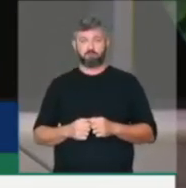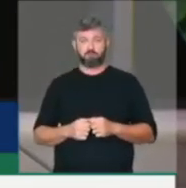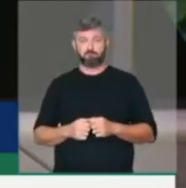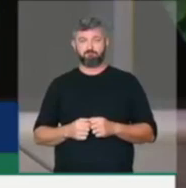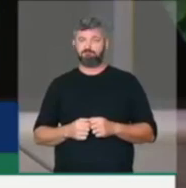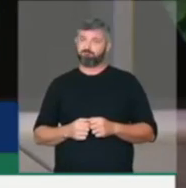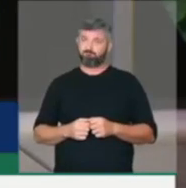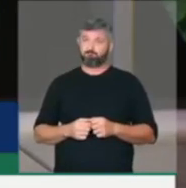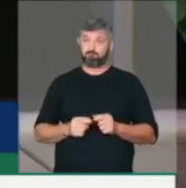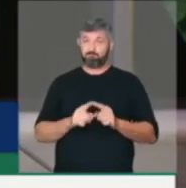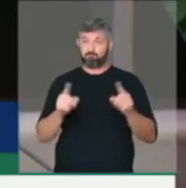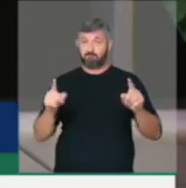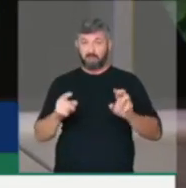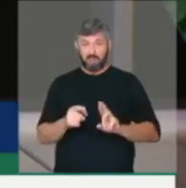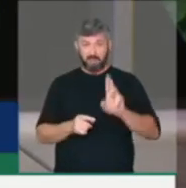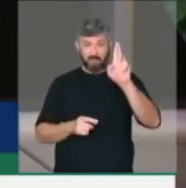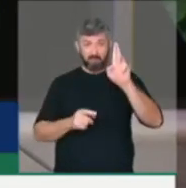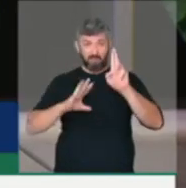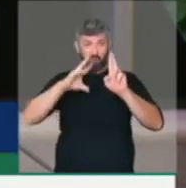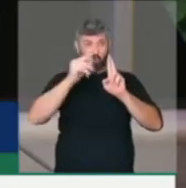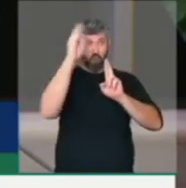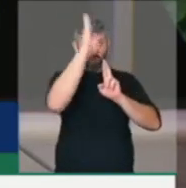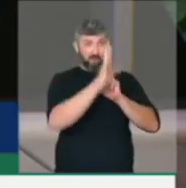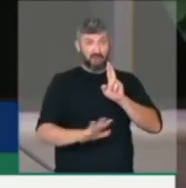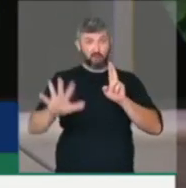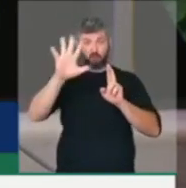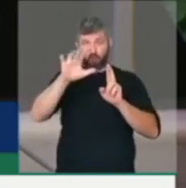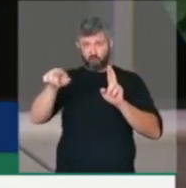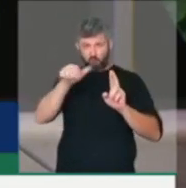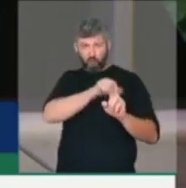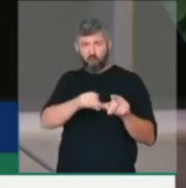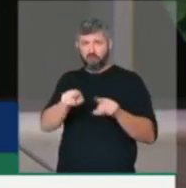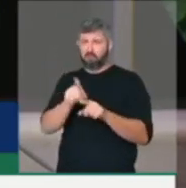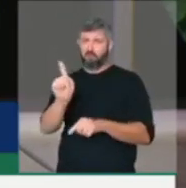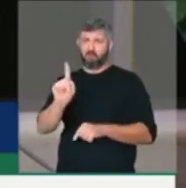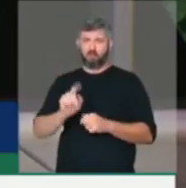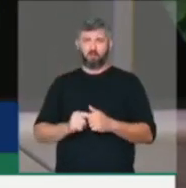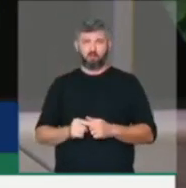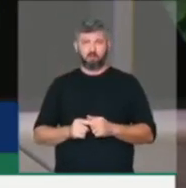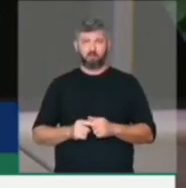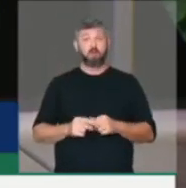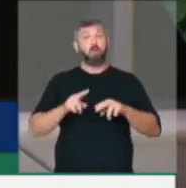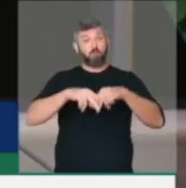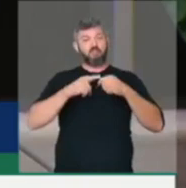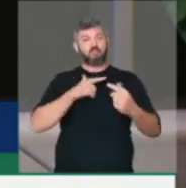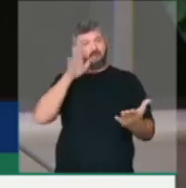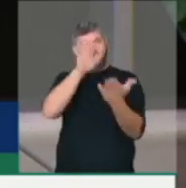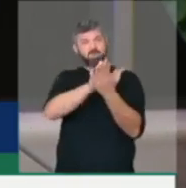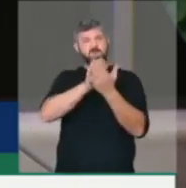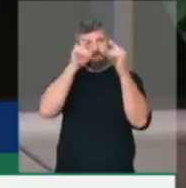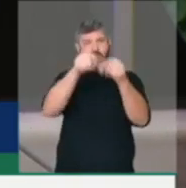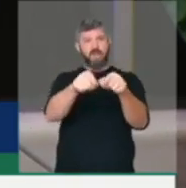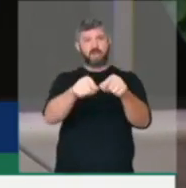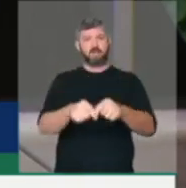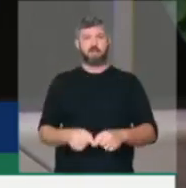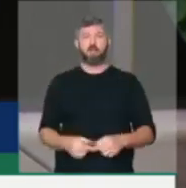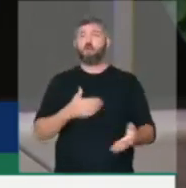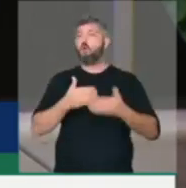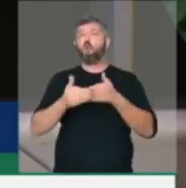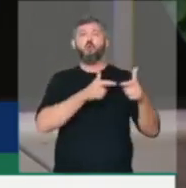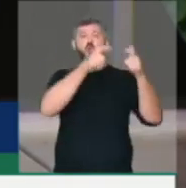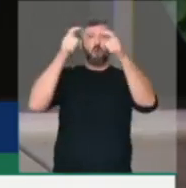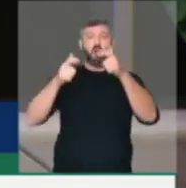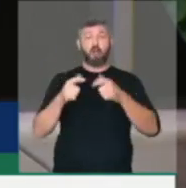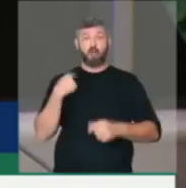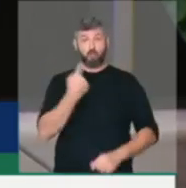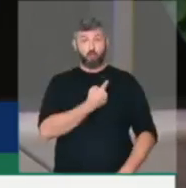Mas eles não representam a totalidade nem do Rio de Janeiro e nem do Brasil. Por isso eles precisam ser enfrentados, em todos os lugares. E nós